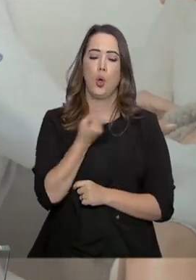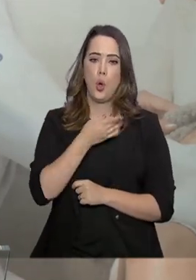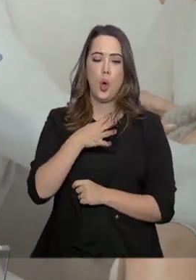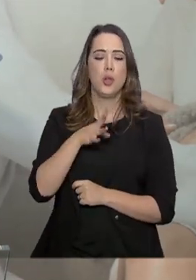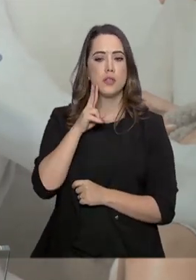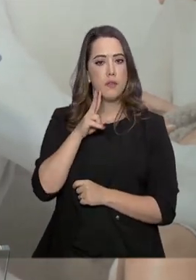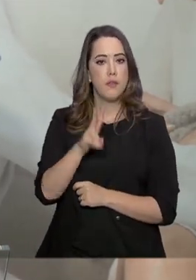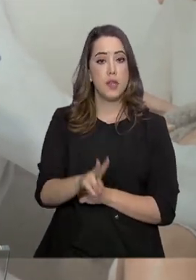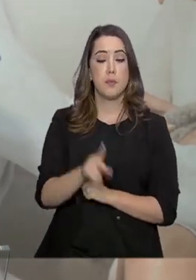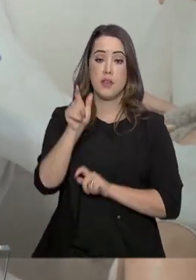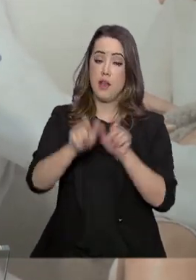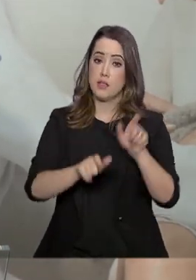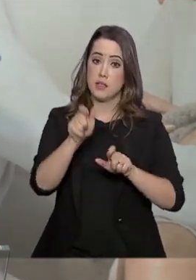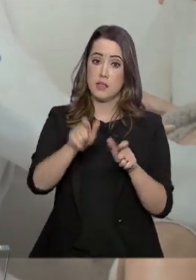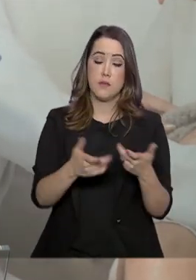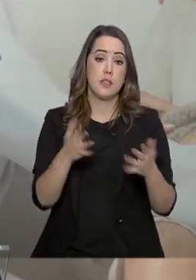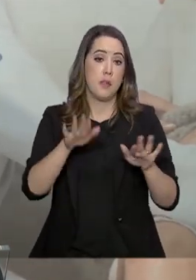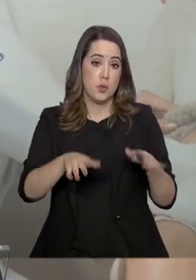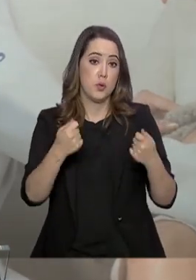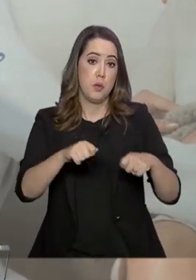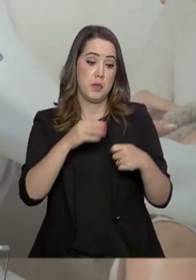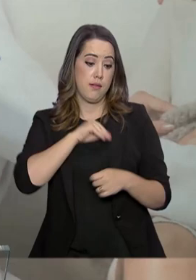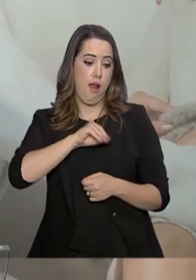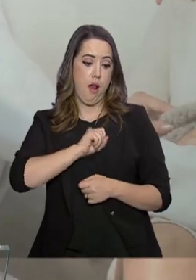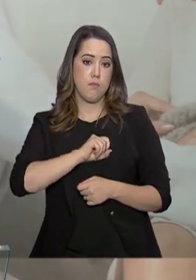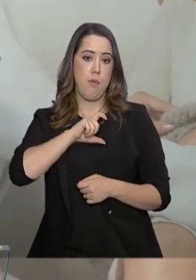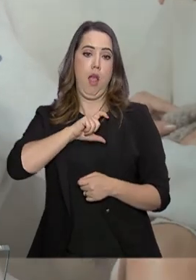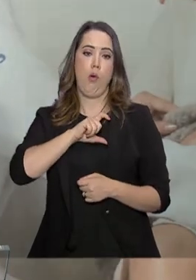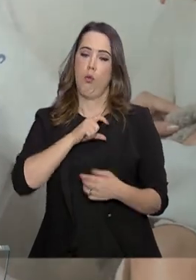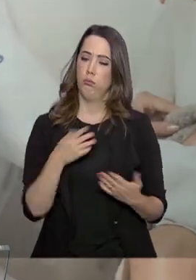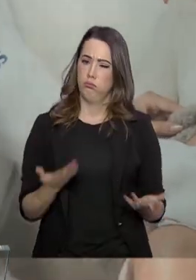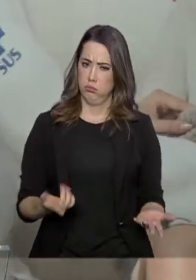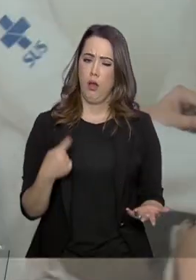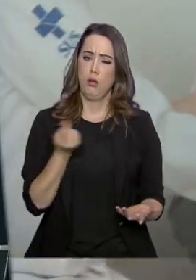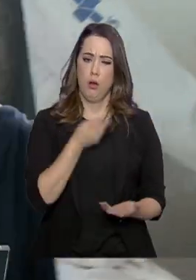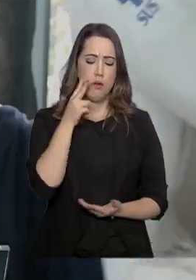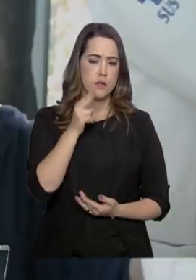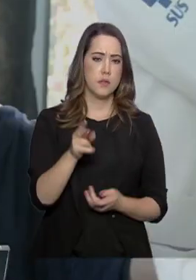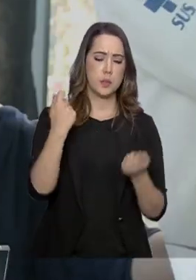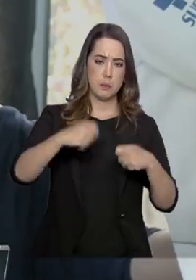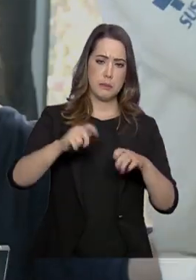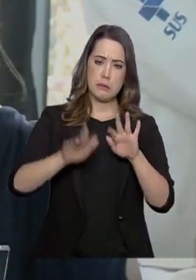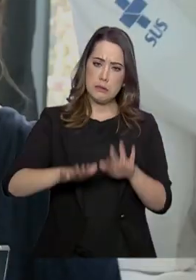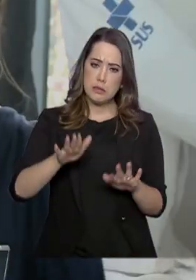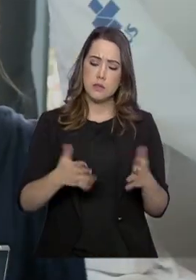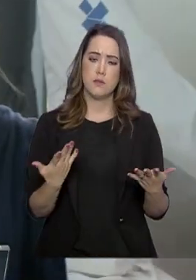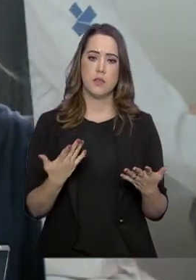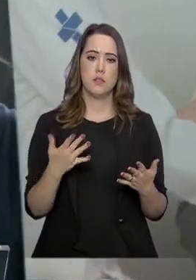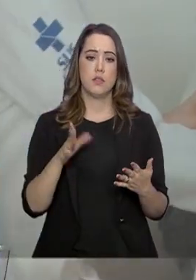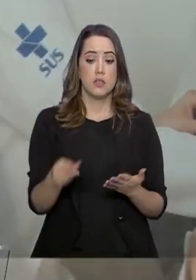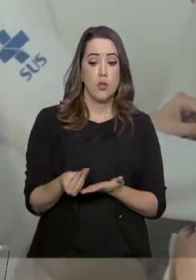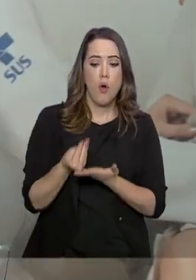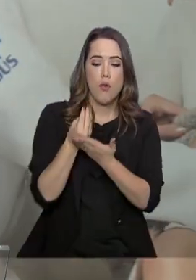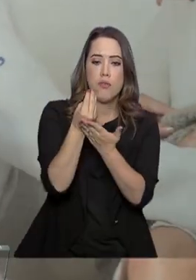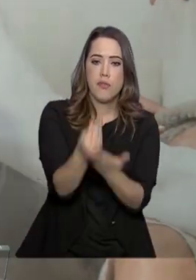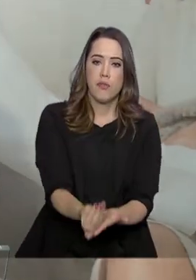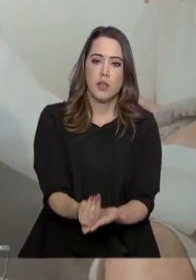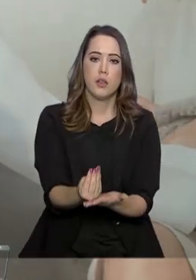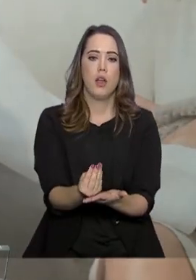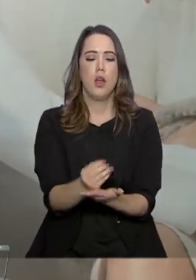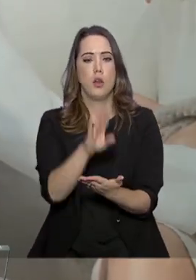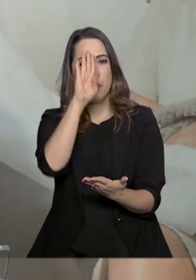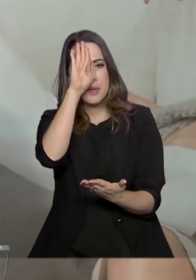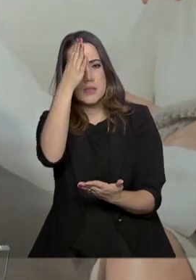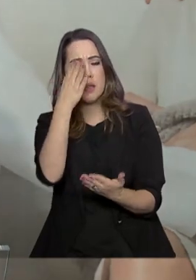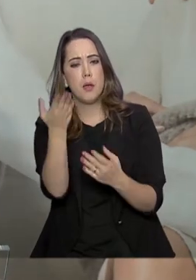que tem lugares que a pessoa tem que ganhar mais, nós reconhecemos que isso tem que ser feito garantindo princípios